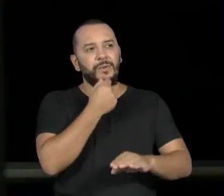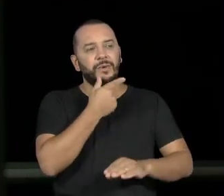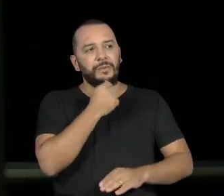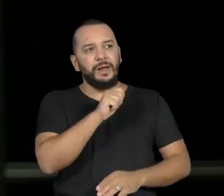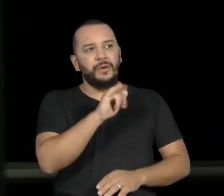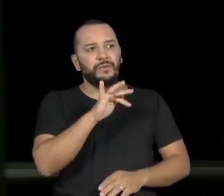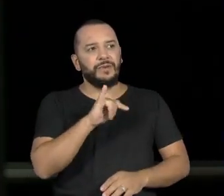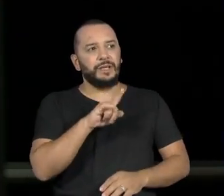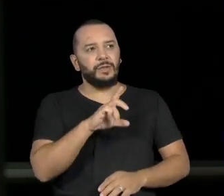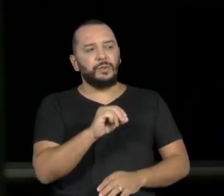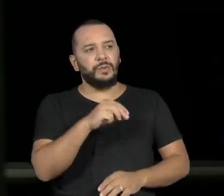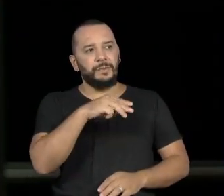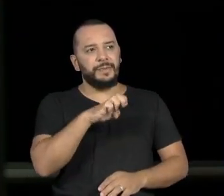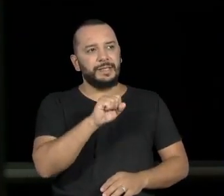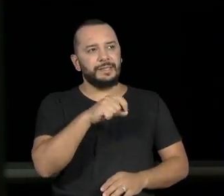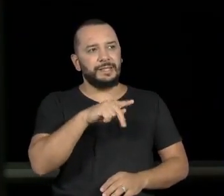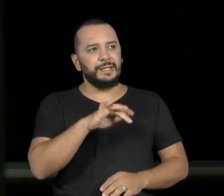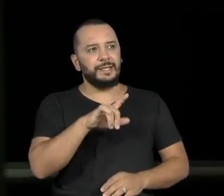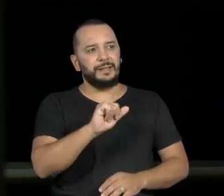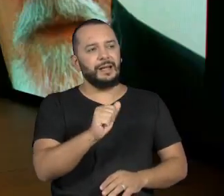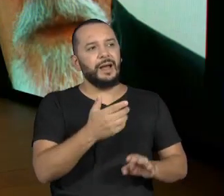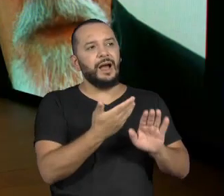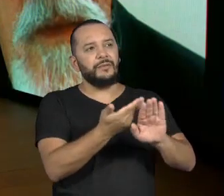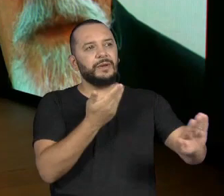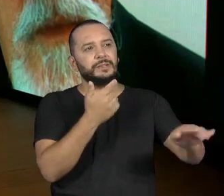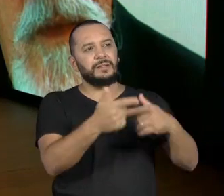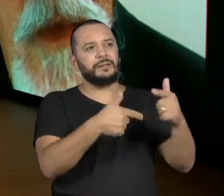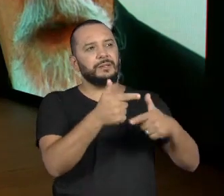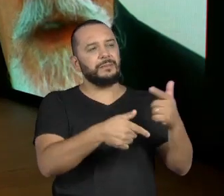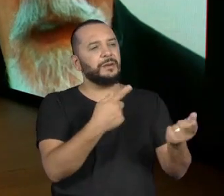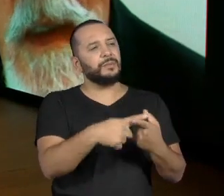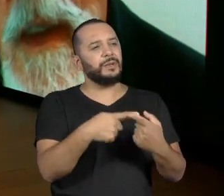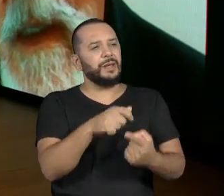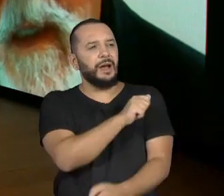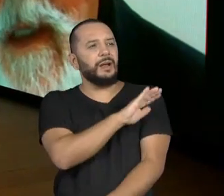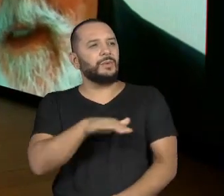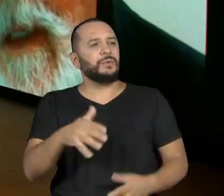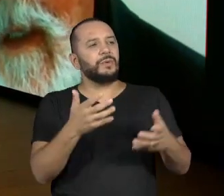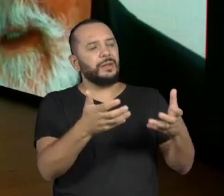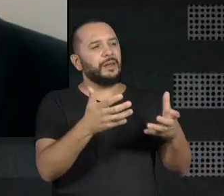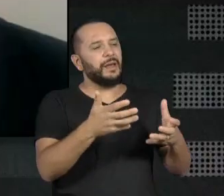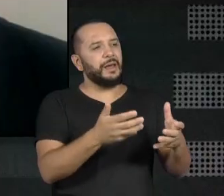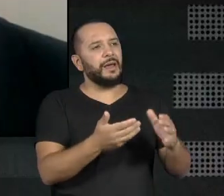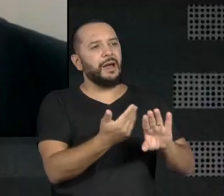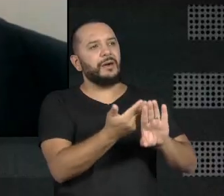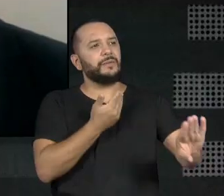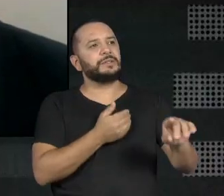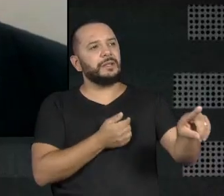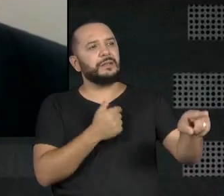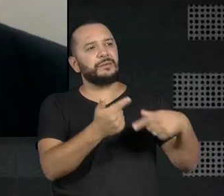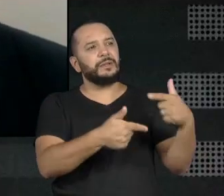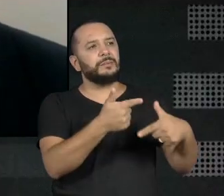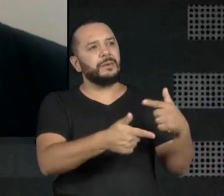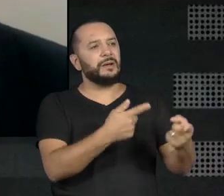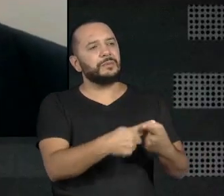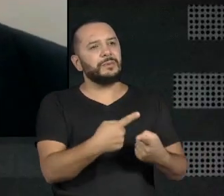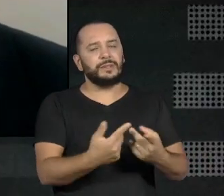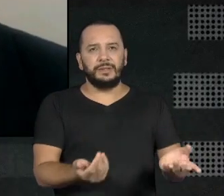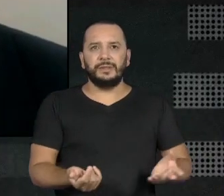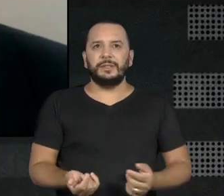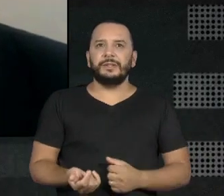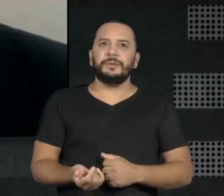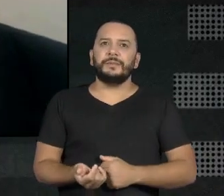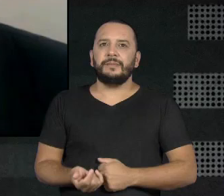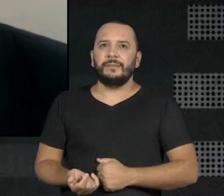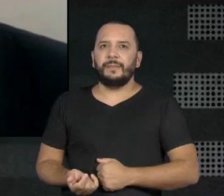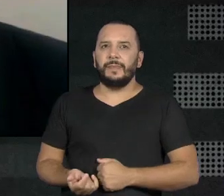Alfredo Esquita. Como é que foi isso? O que foi essa revolta dos alunos, Ney? Era uma turma que estava achando